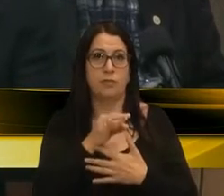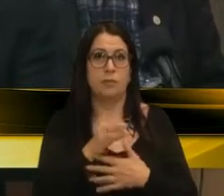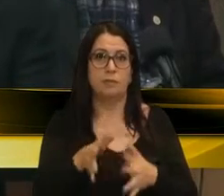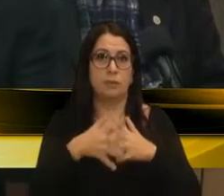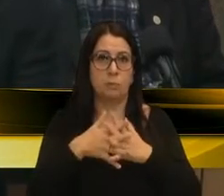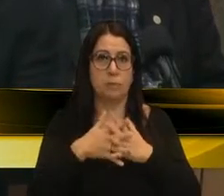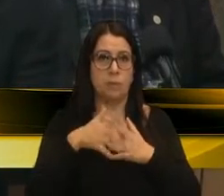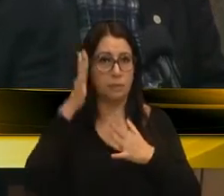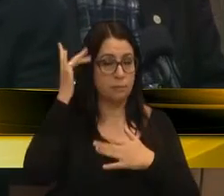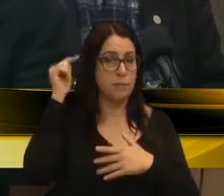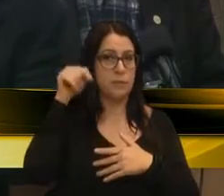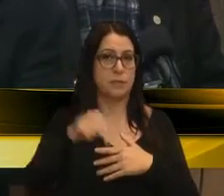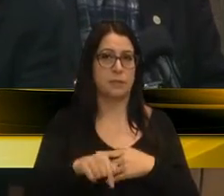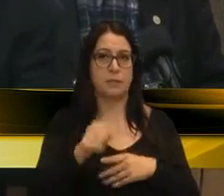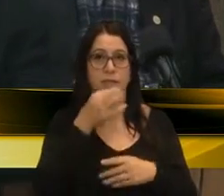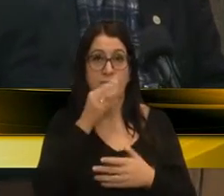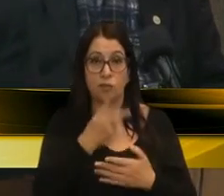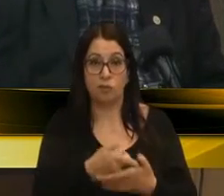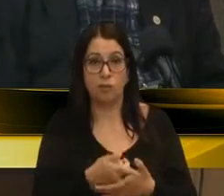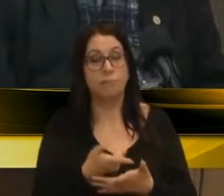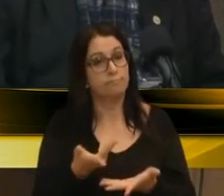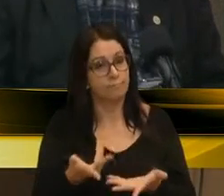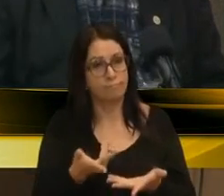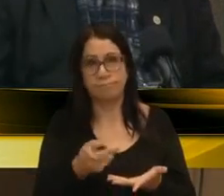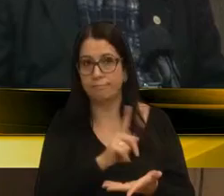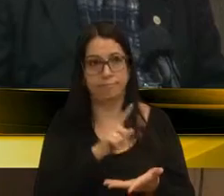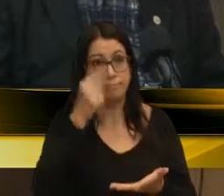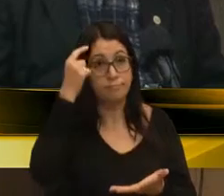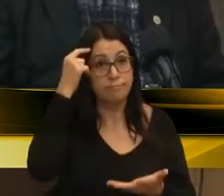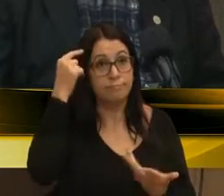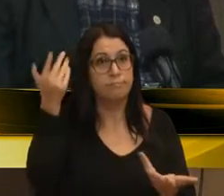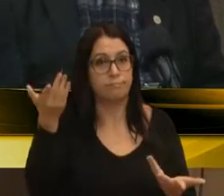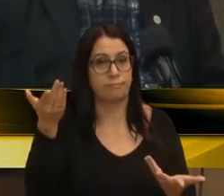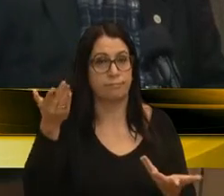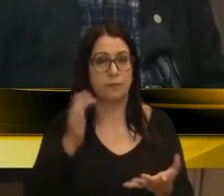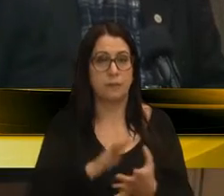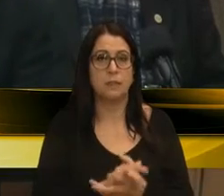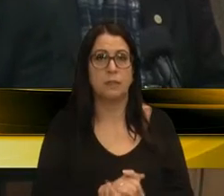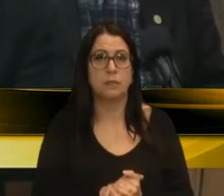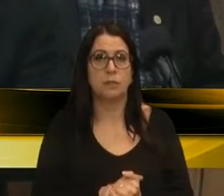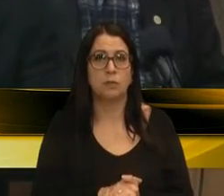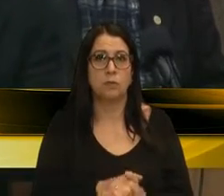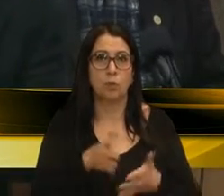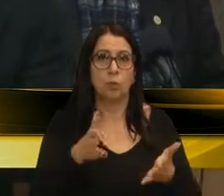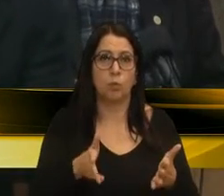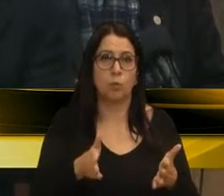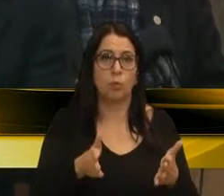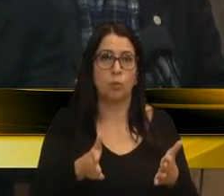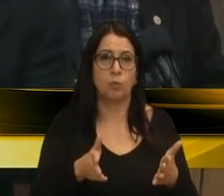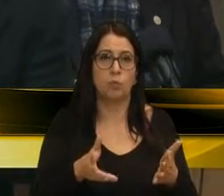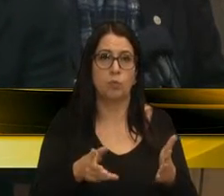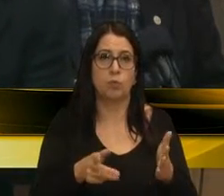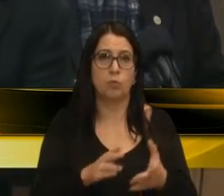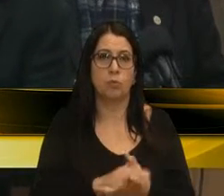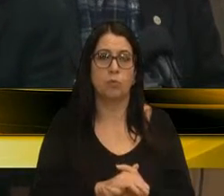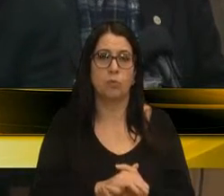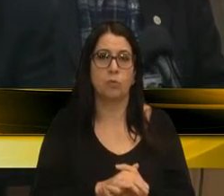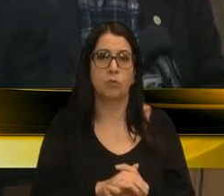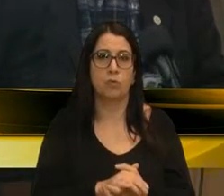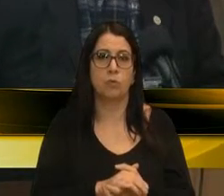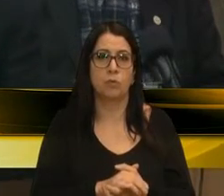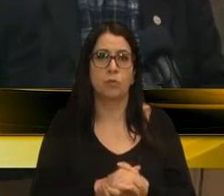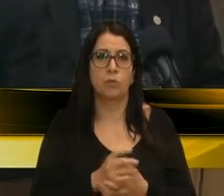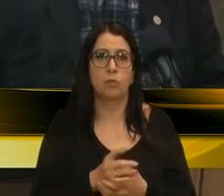barbúrdia amanhã aqui em Caxias. Isso é, eles não pensam que, hoje, se prensa que é só